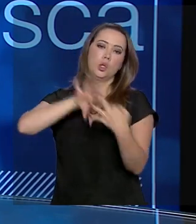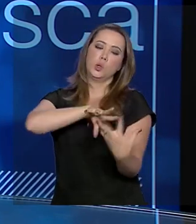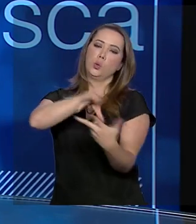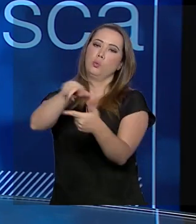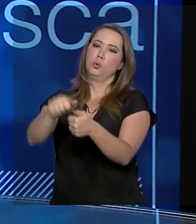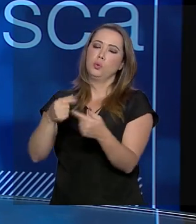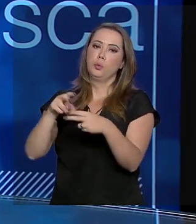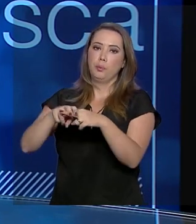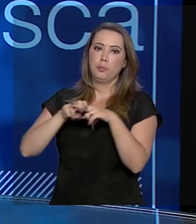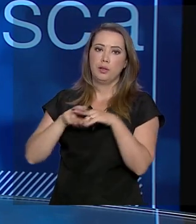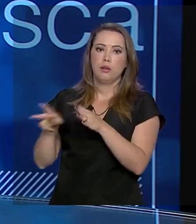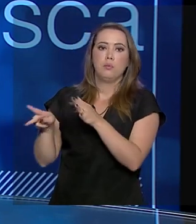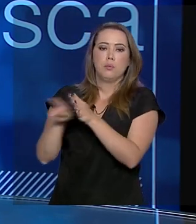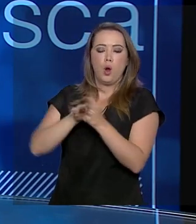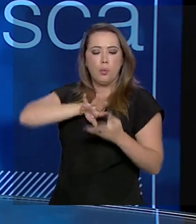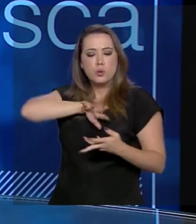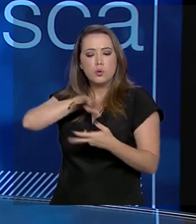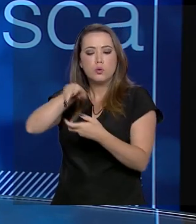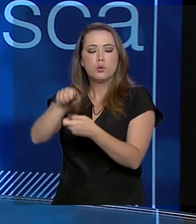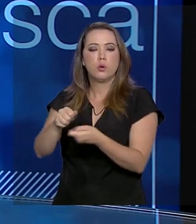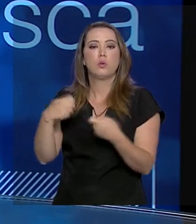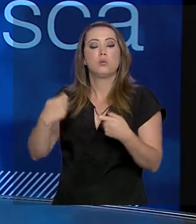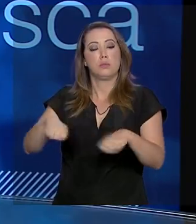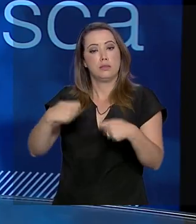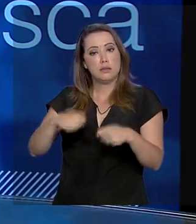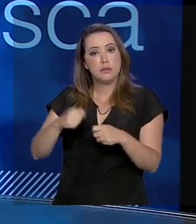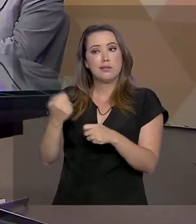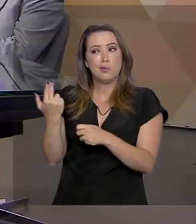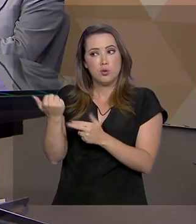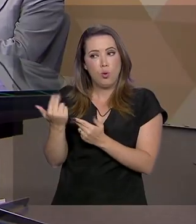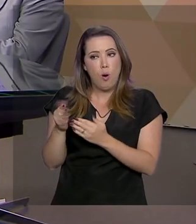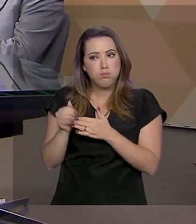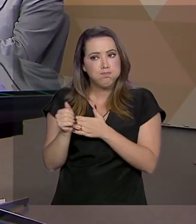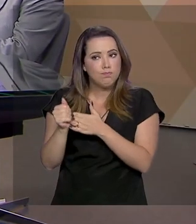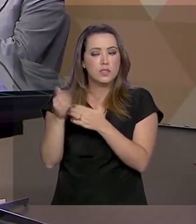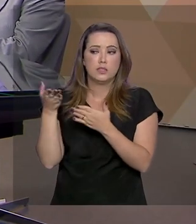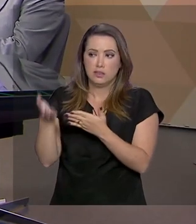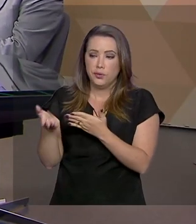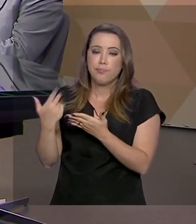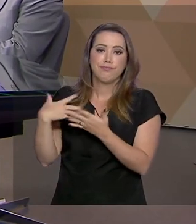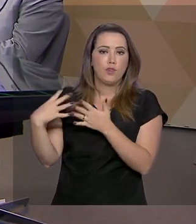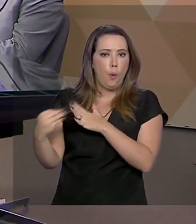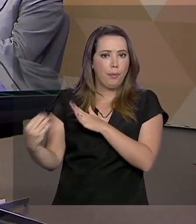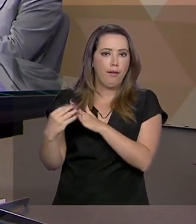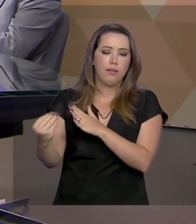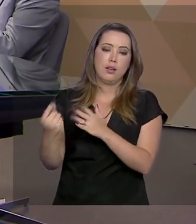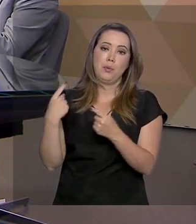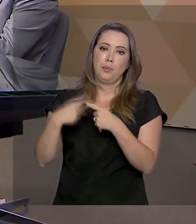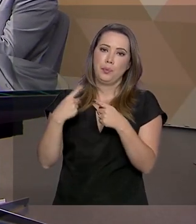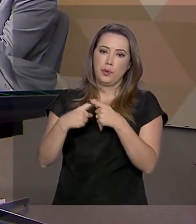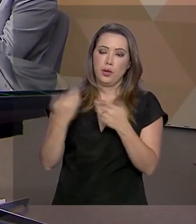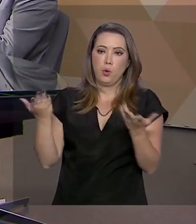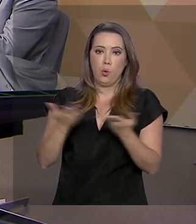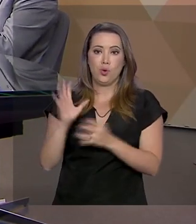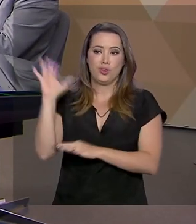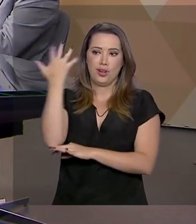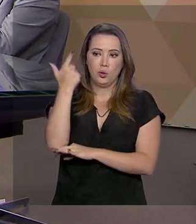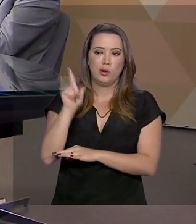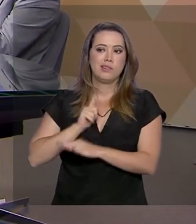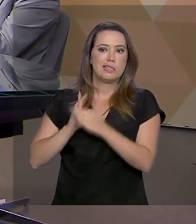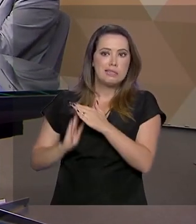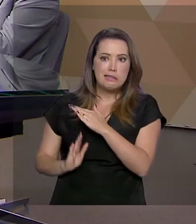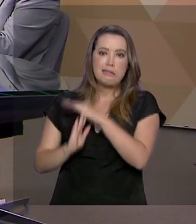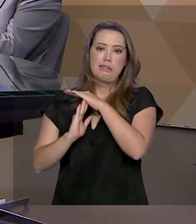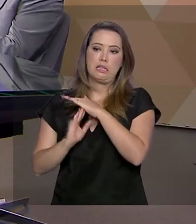por conta até da sustentabilidade, nós precisamos seguir esse modelo. Porque a natureza, a pesca selvagem, ela tem o limite. Se nós